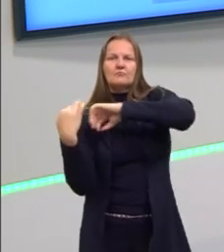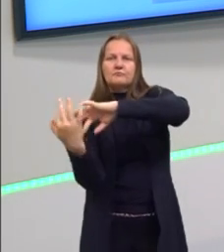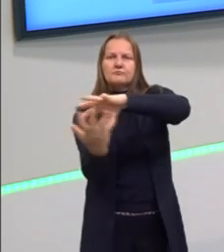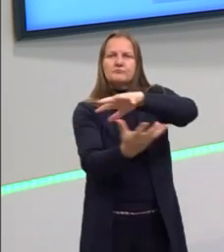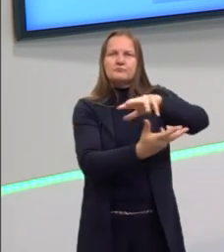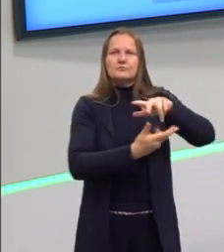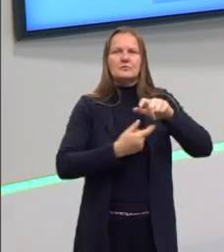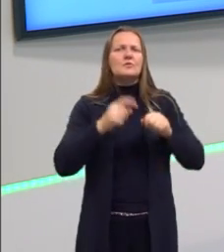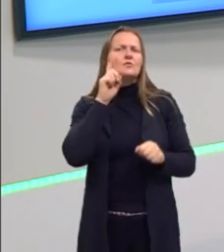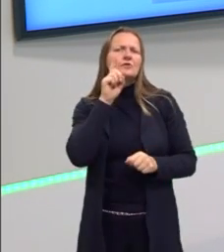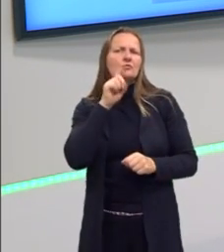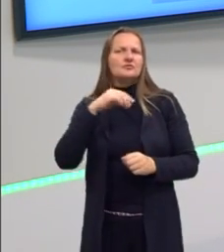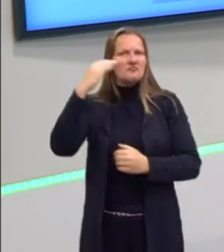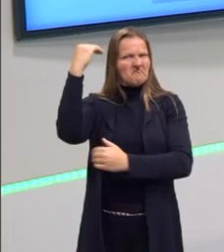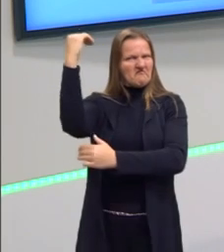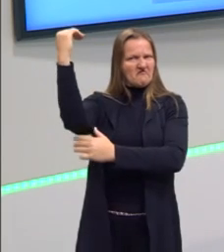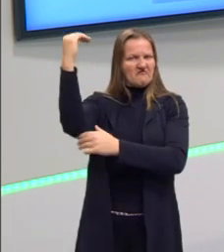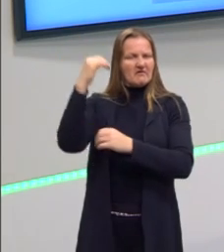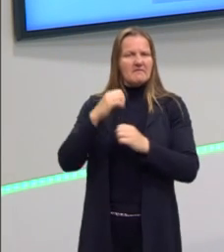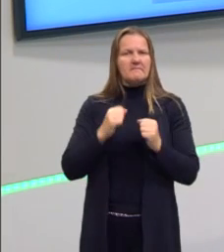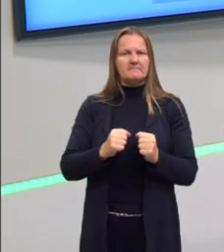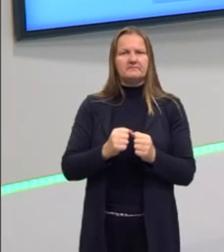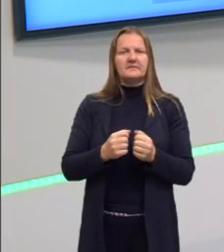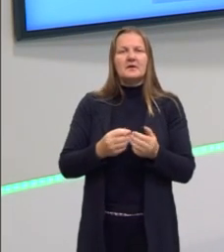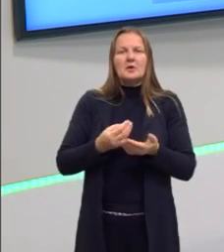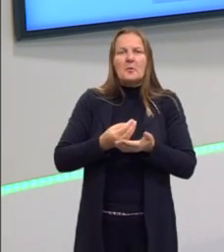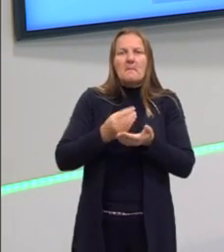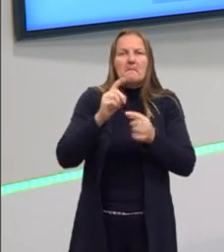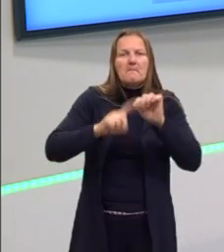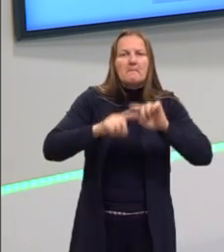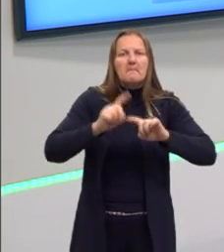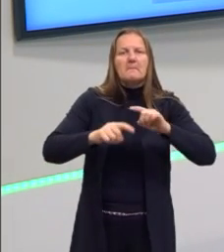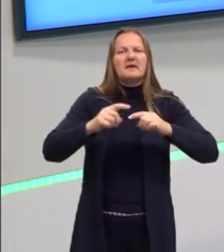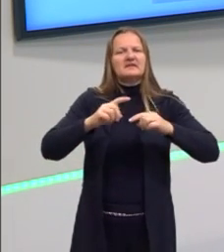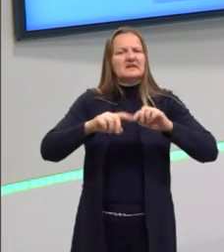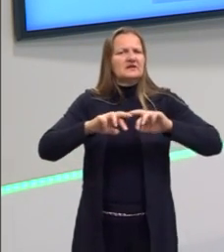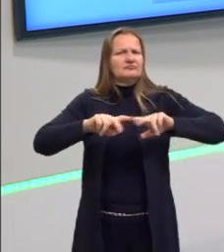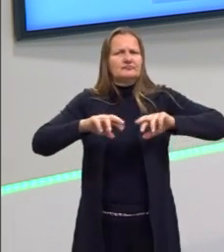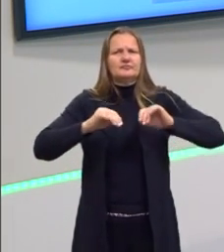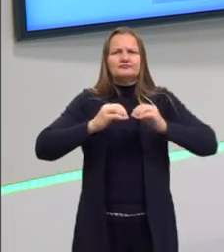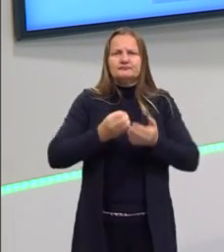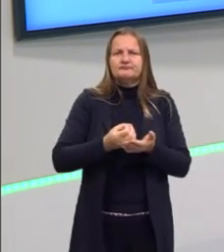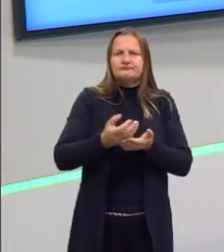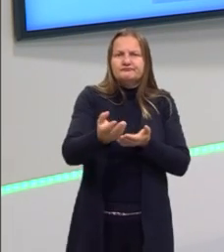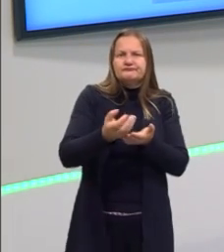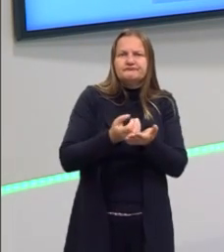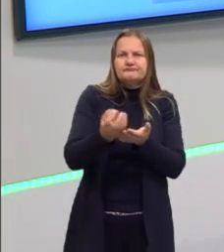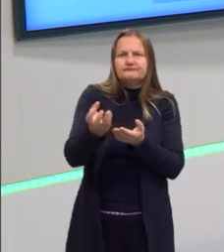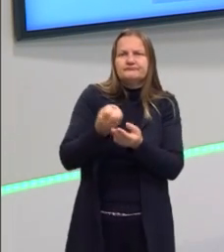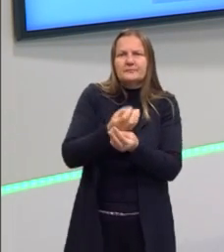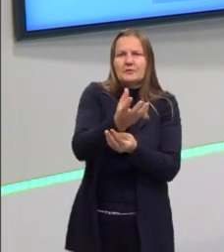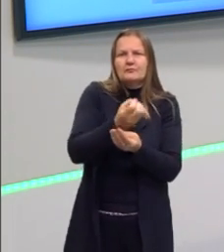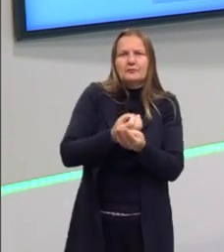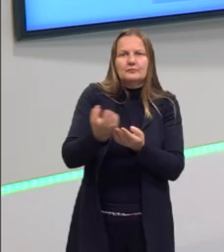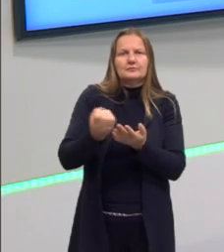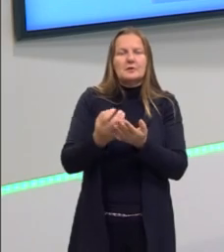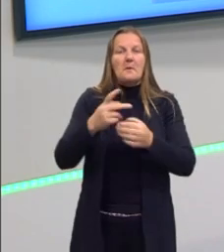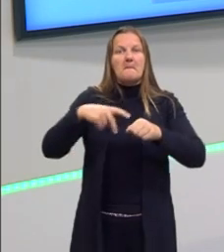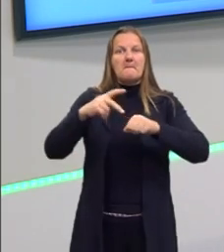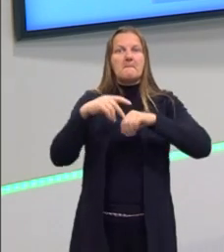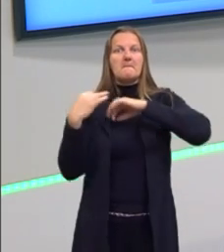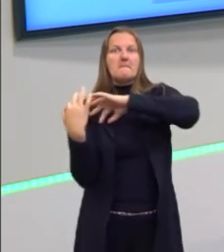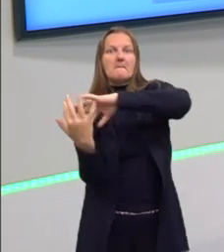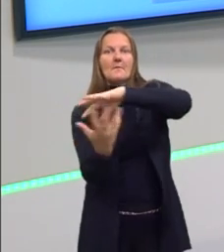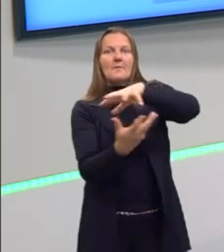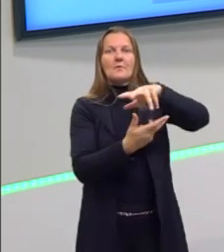fornecedor aí de materiais, né, de questões aí relacionadas a isso. E eu trago,